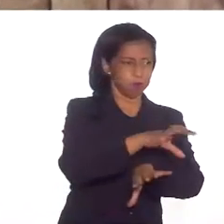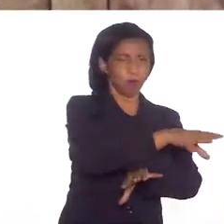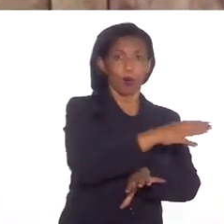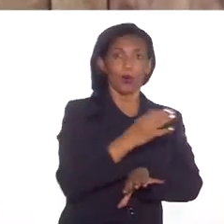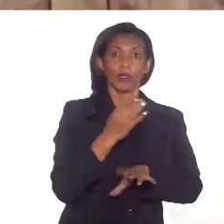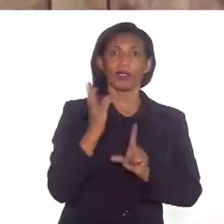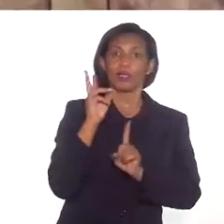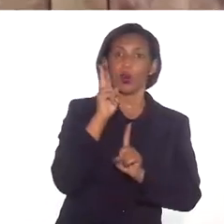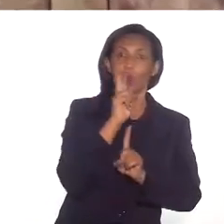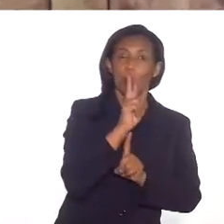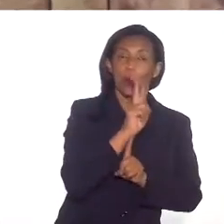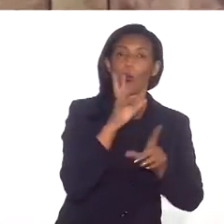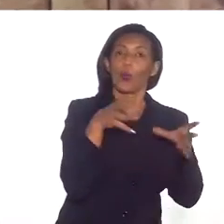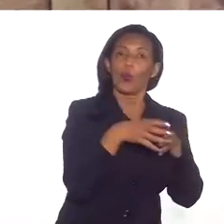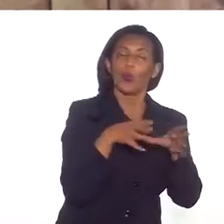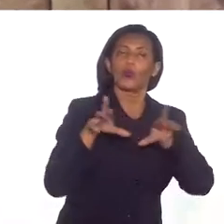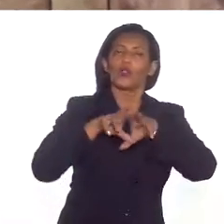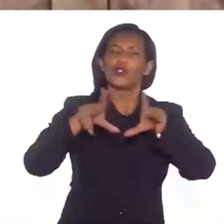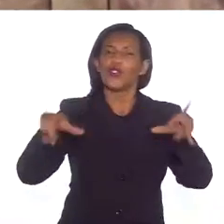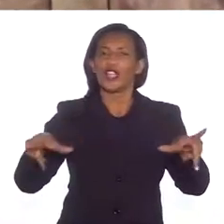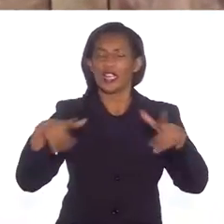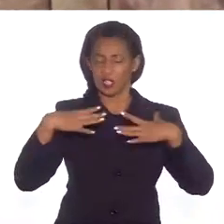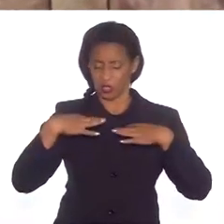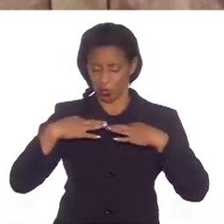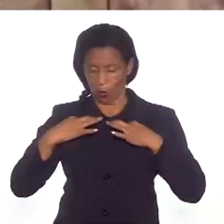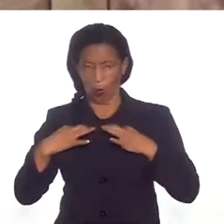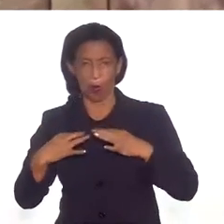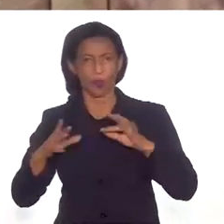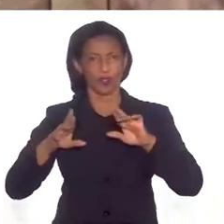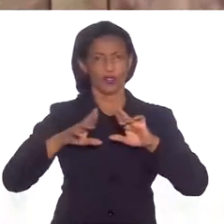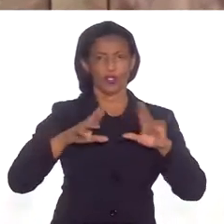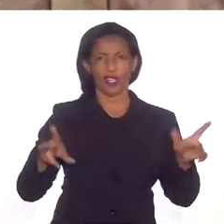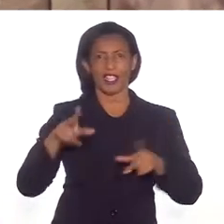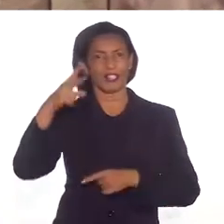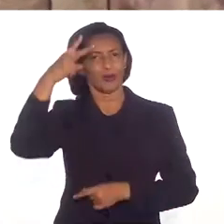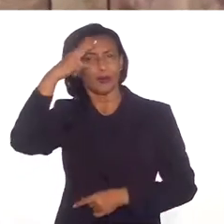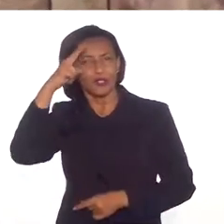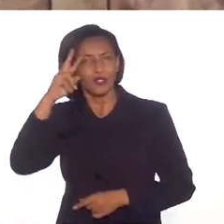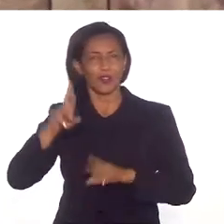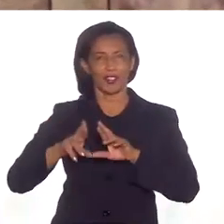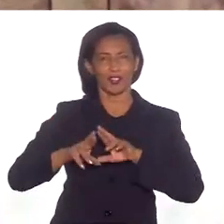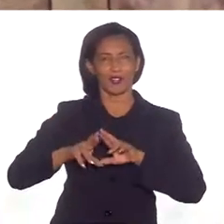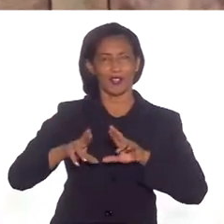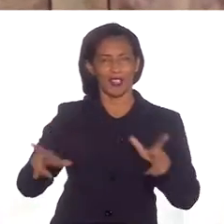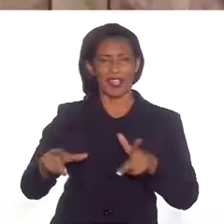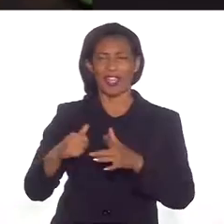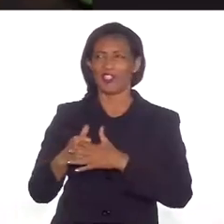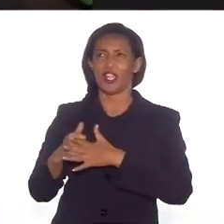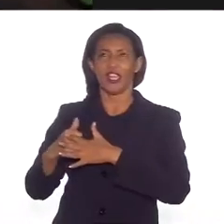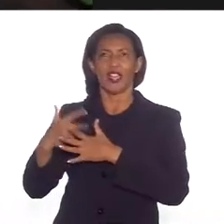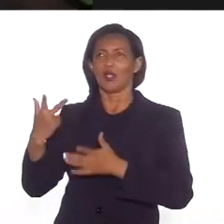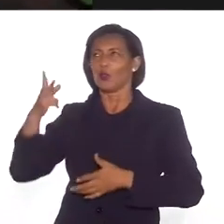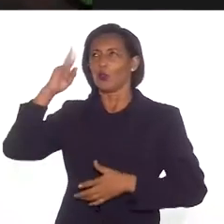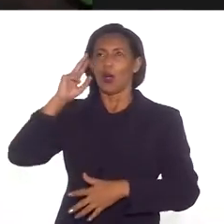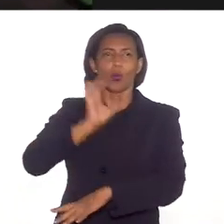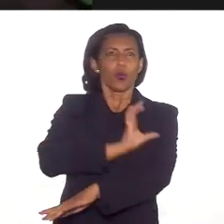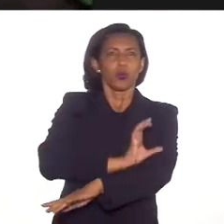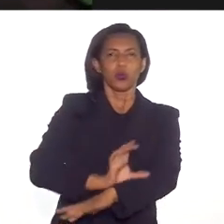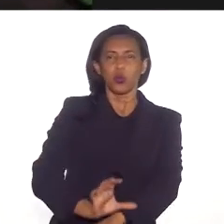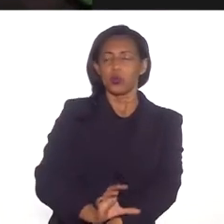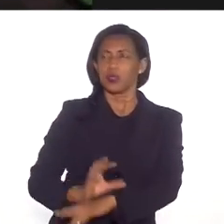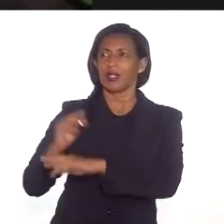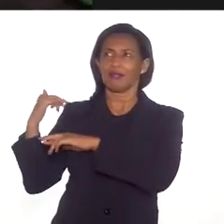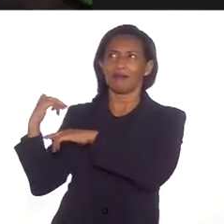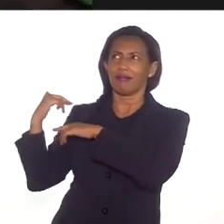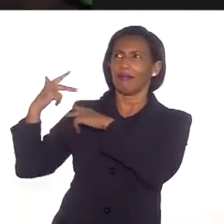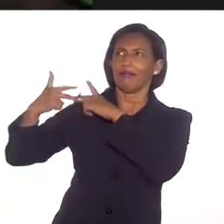São 300 povos diferentes. É um modo de se vestir diferente, é uma história diferente, é toda uma ancestralidade, uma cultura